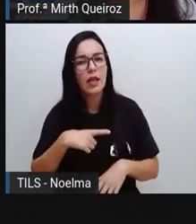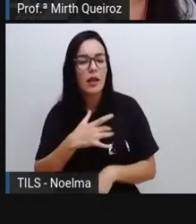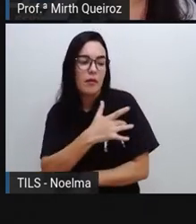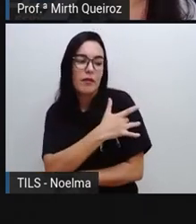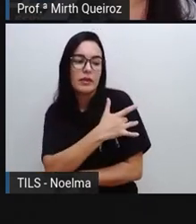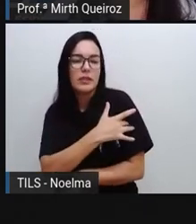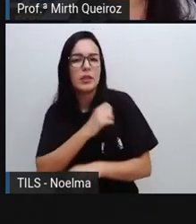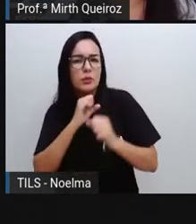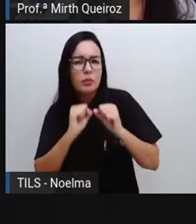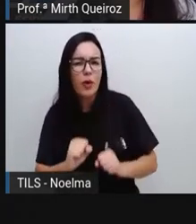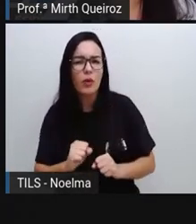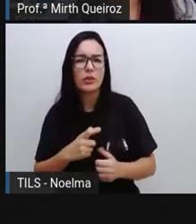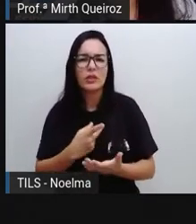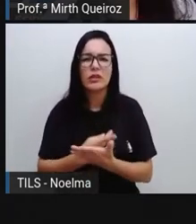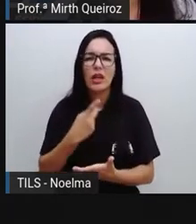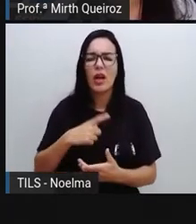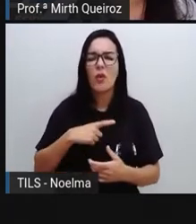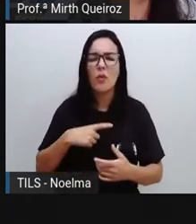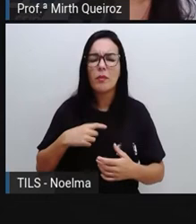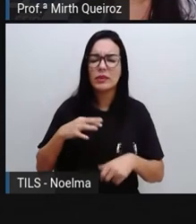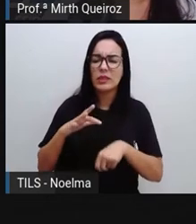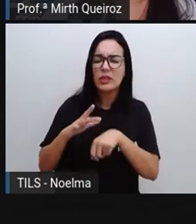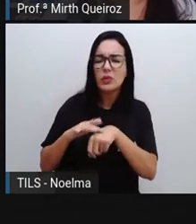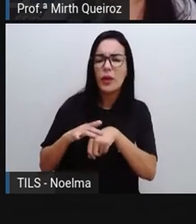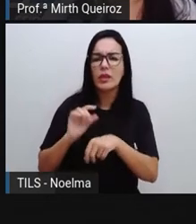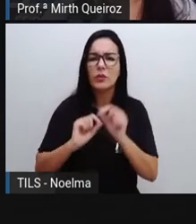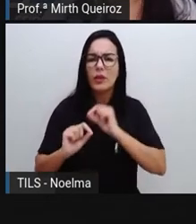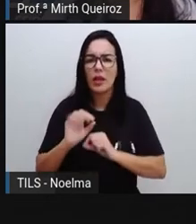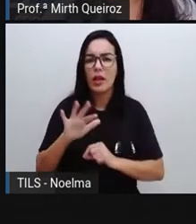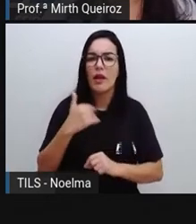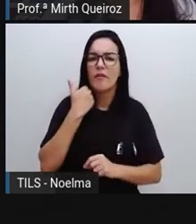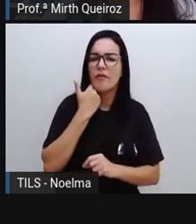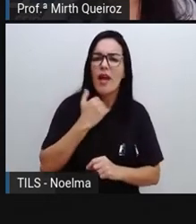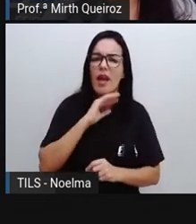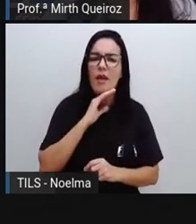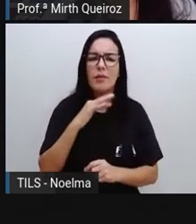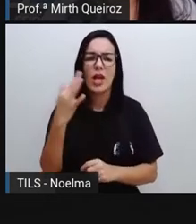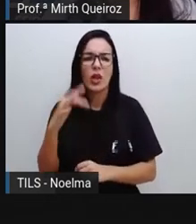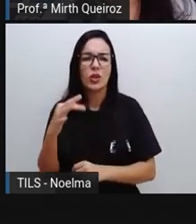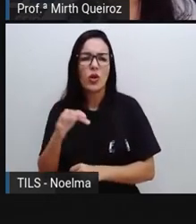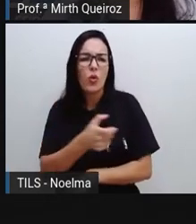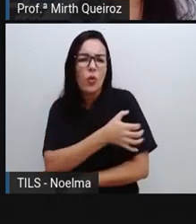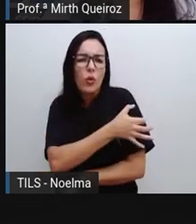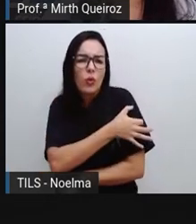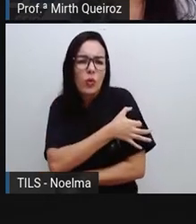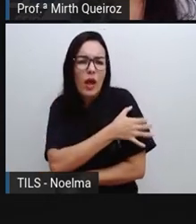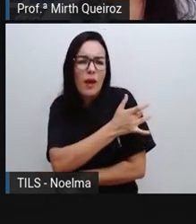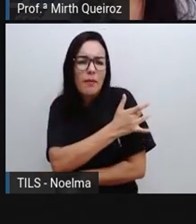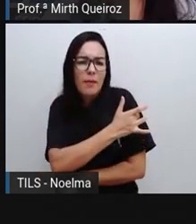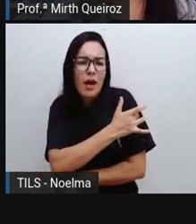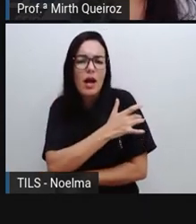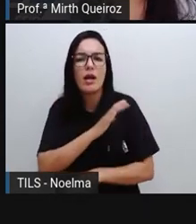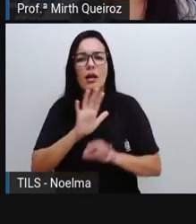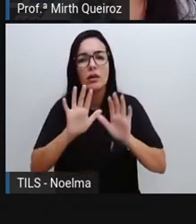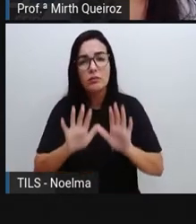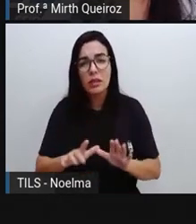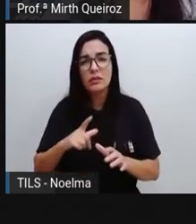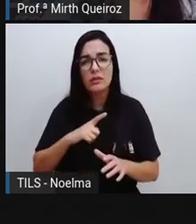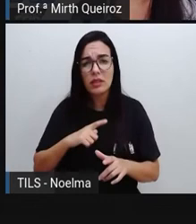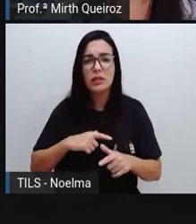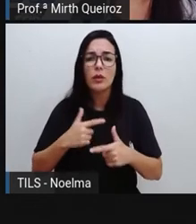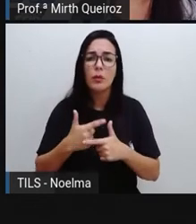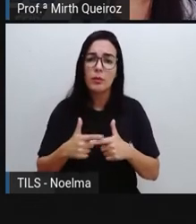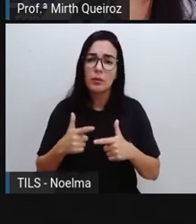podem causar alguns tipos de reações. Pode ser febre, dor no local, devido a alguns componentes que ela possui. Elas possuem, por exemplo,